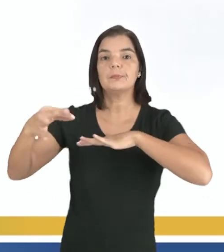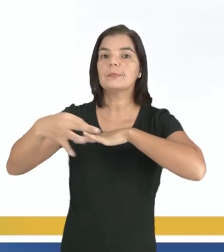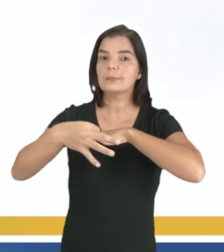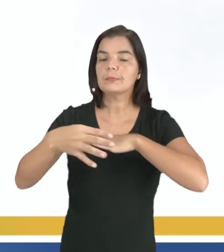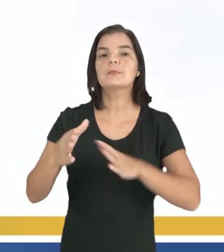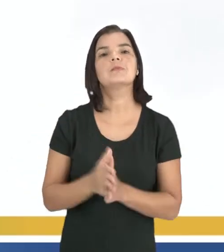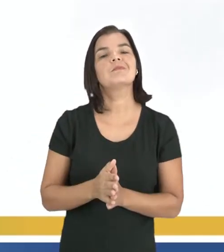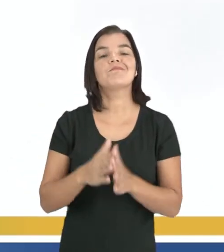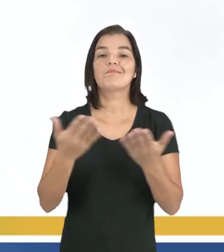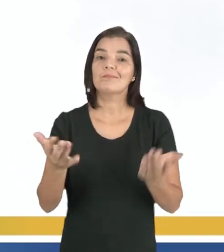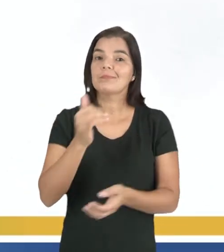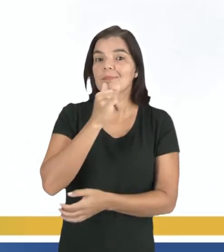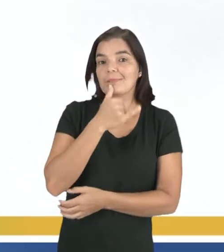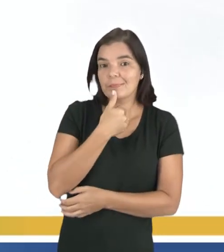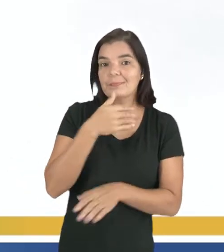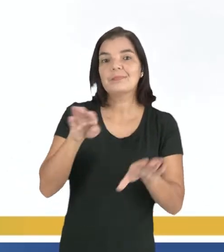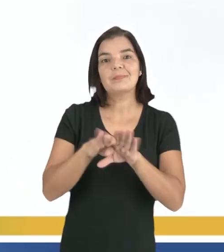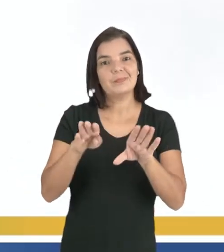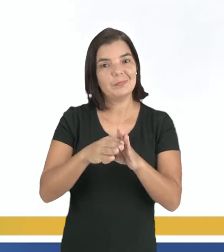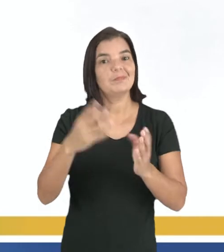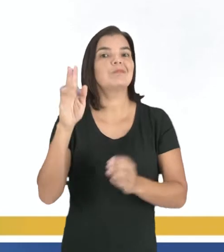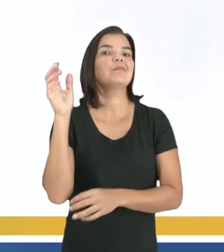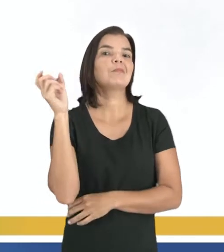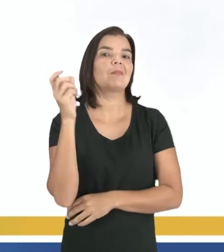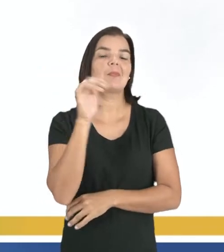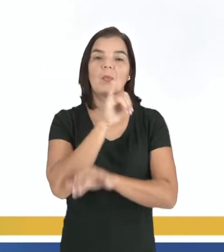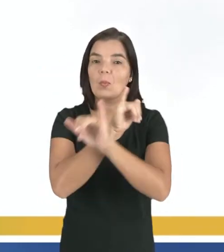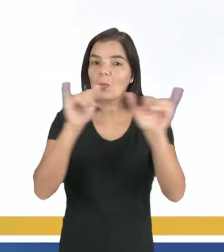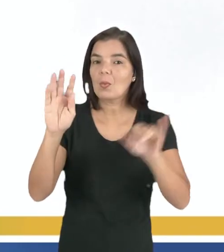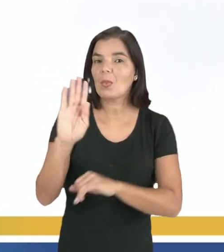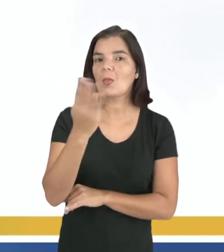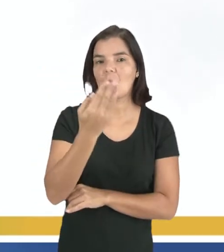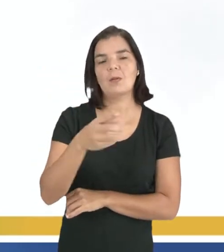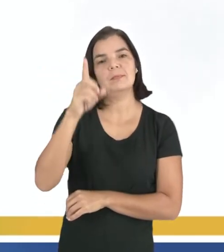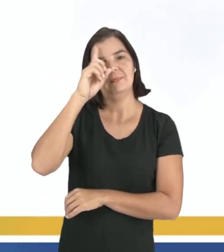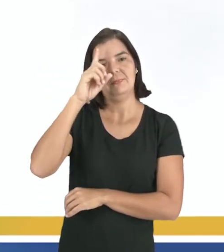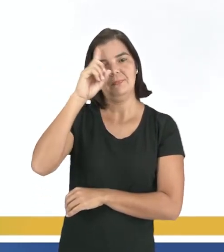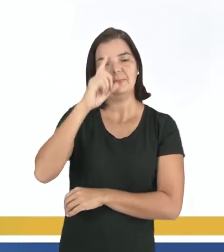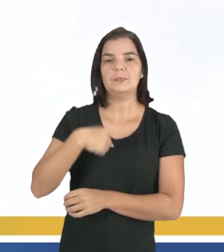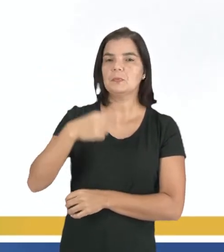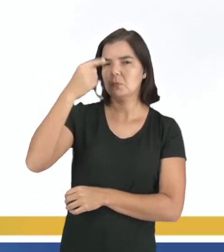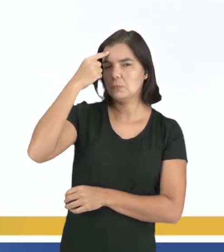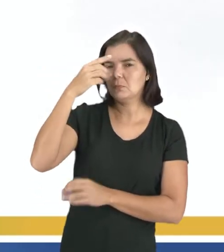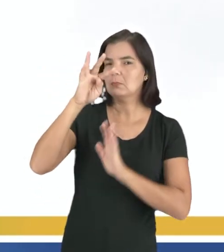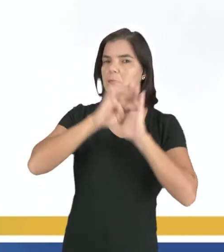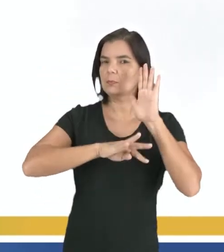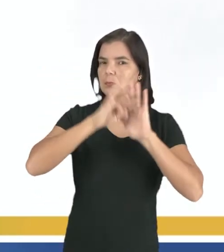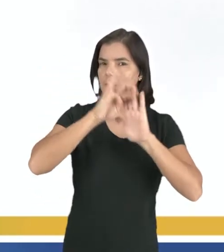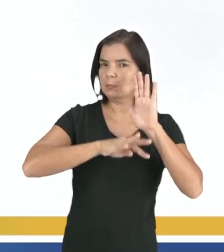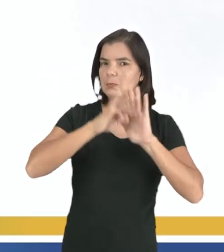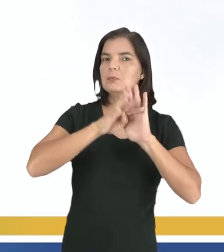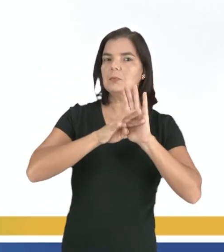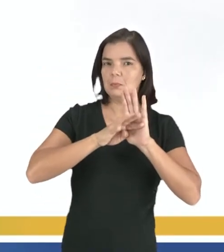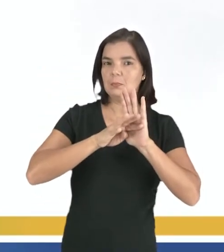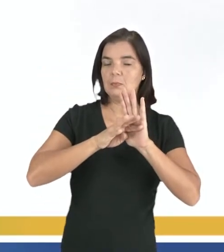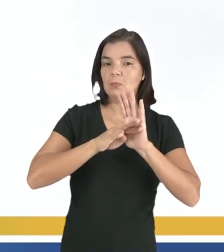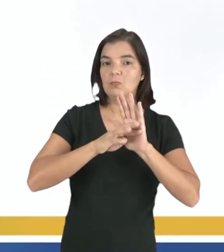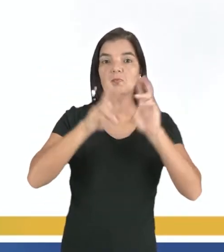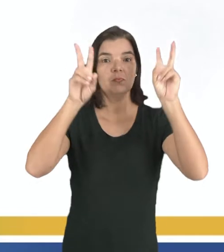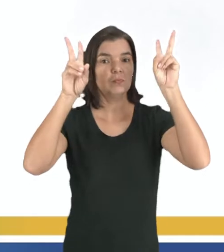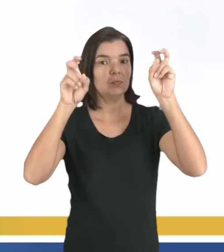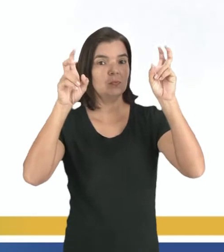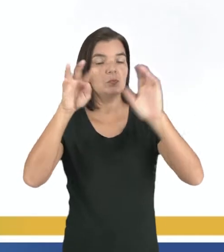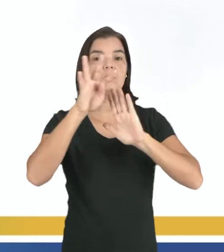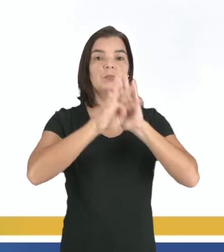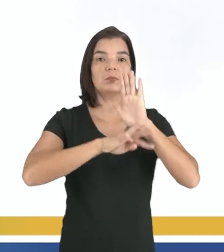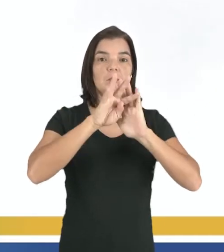Infelizmente, as fake news estão bem comuns no nosso cotidiano. Quando pensamos em um texto, pensamos no tema desse